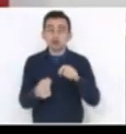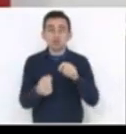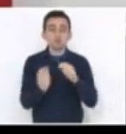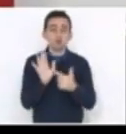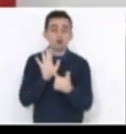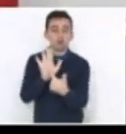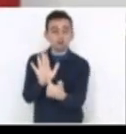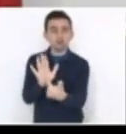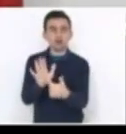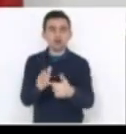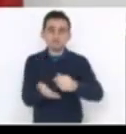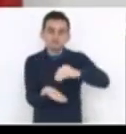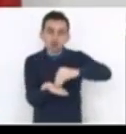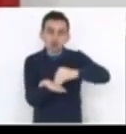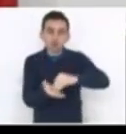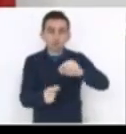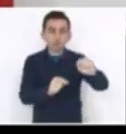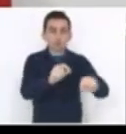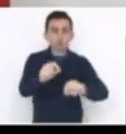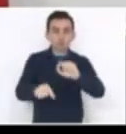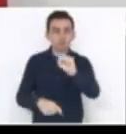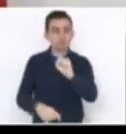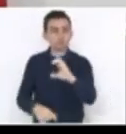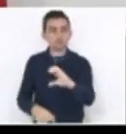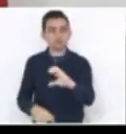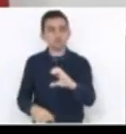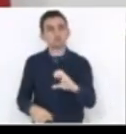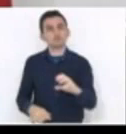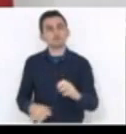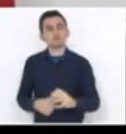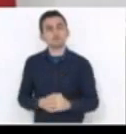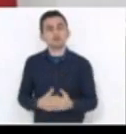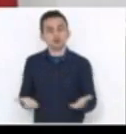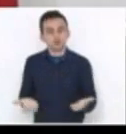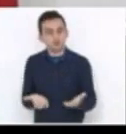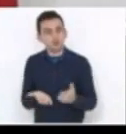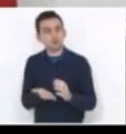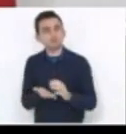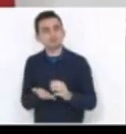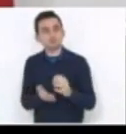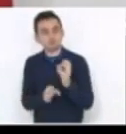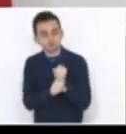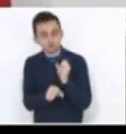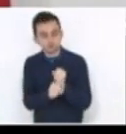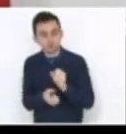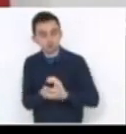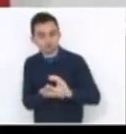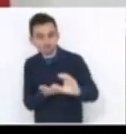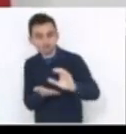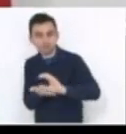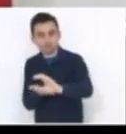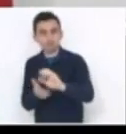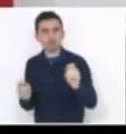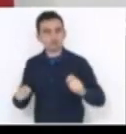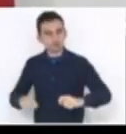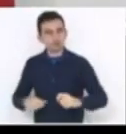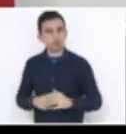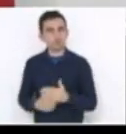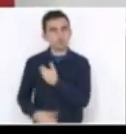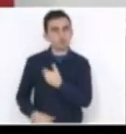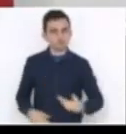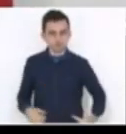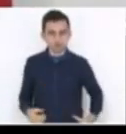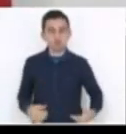Catarina que deverão ser supridas através do orçamento do nosso Estado. Governo